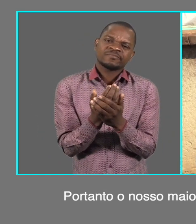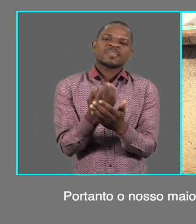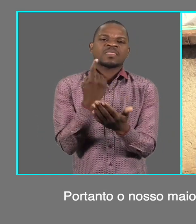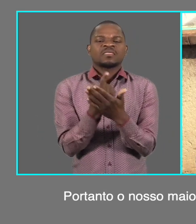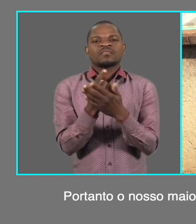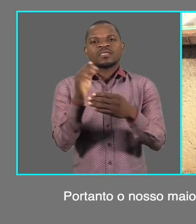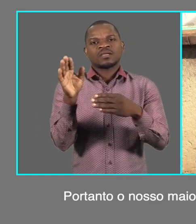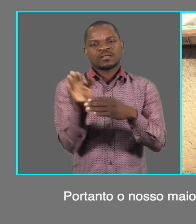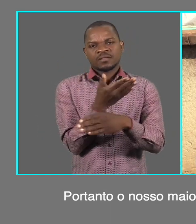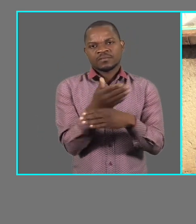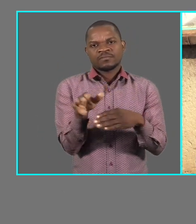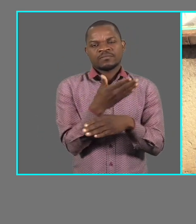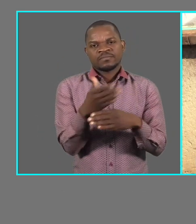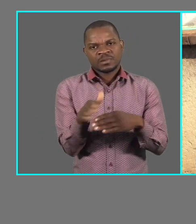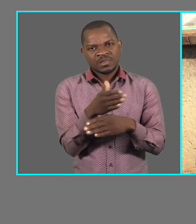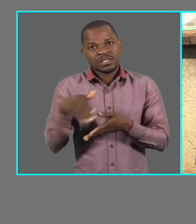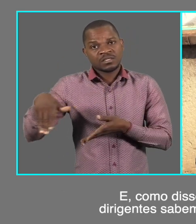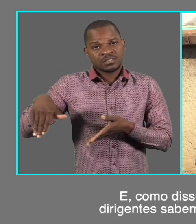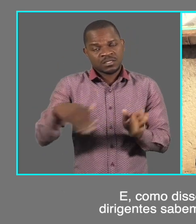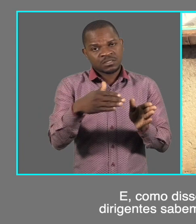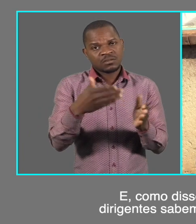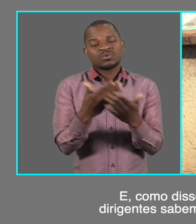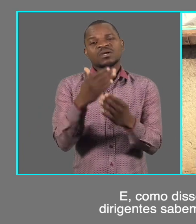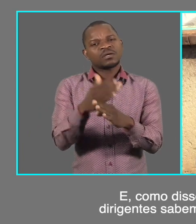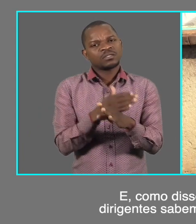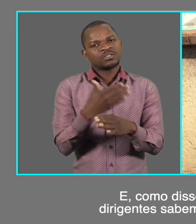que nos reabilitem a estrada. O